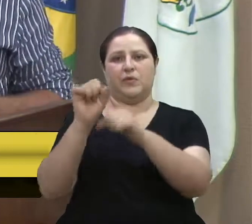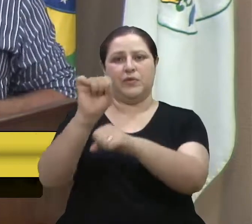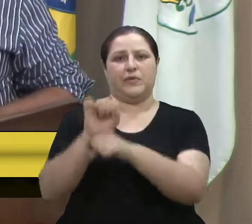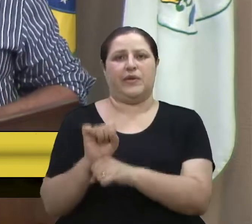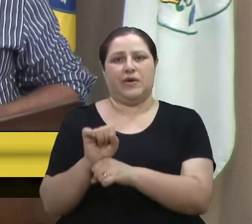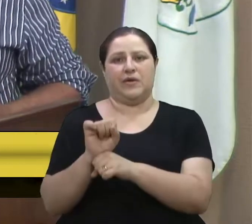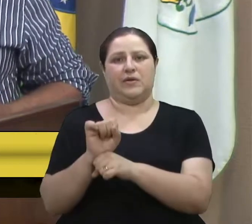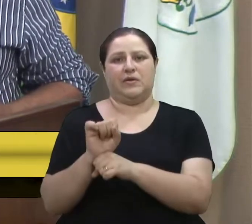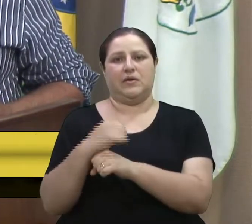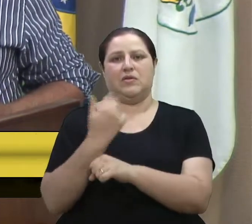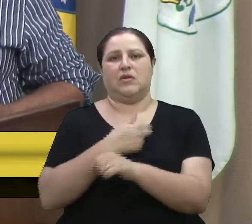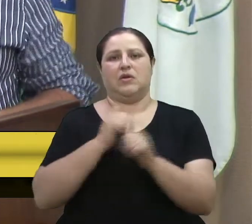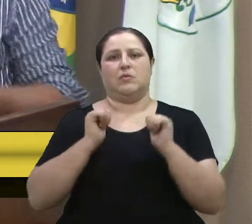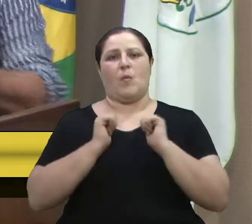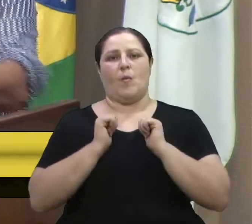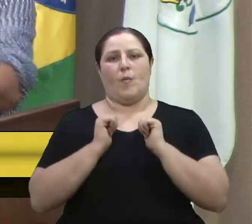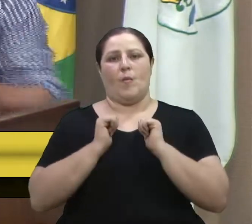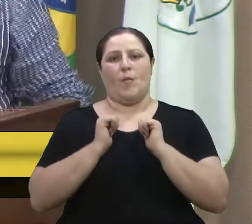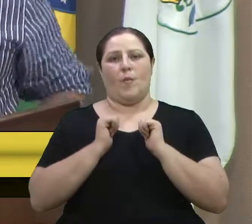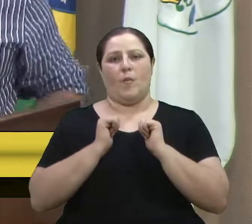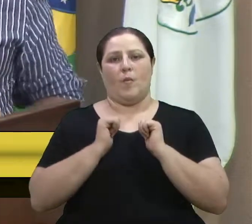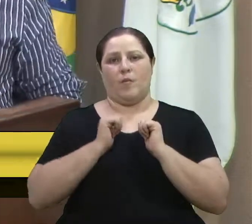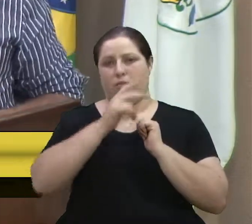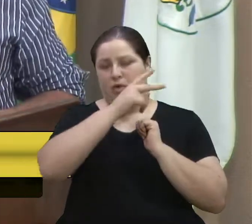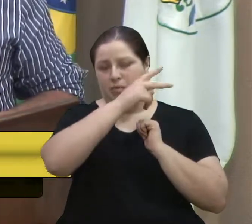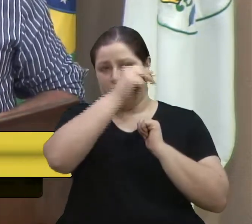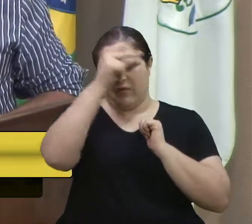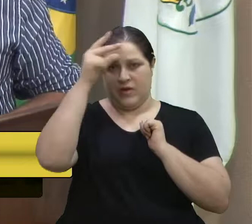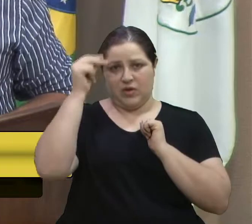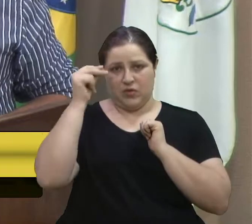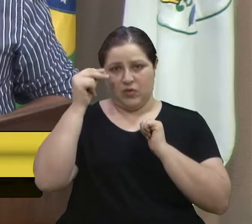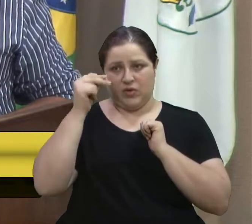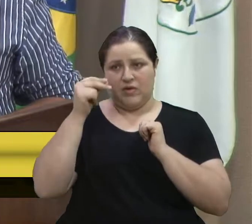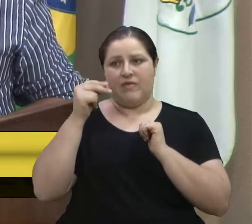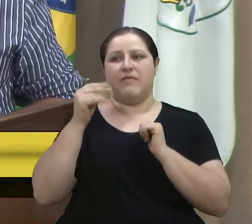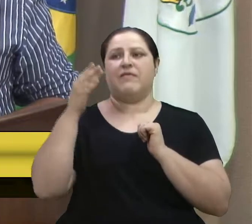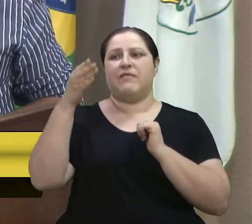Prefeitura ir lá e fazer mais um aporte.